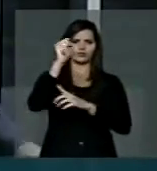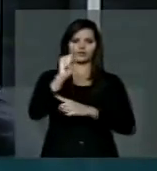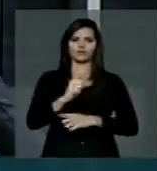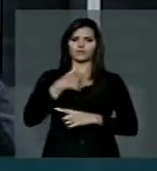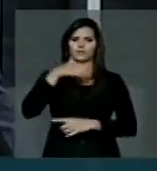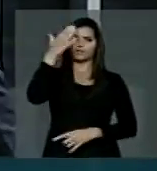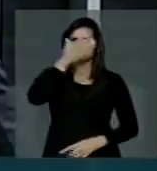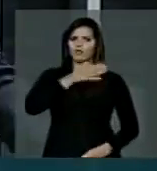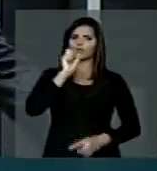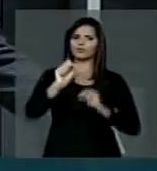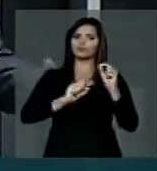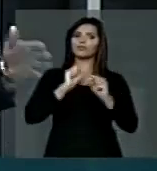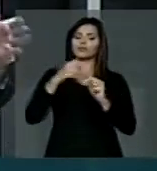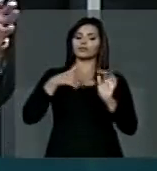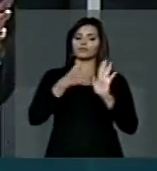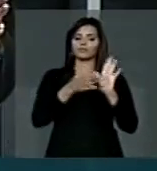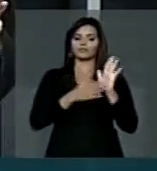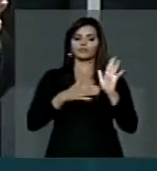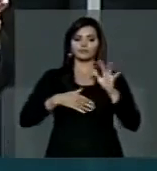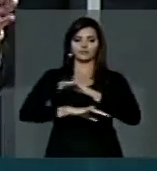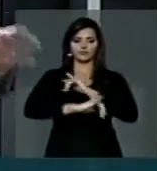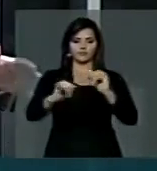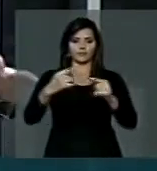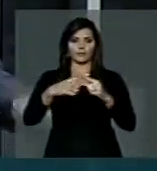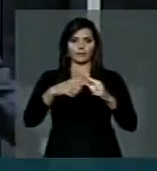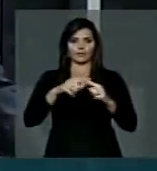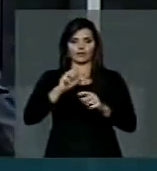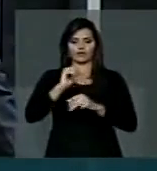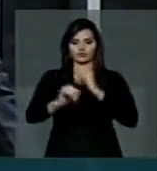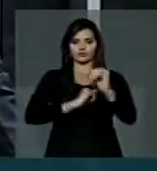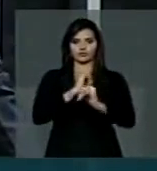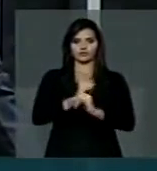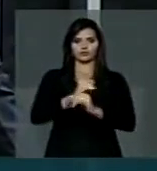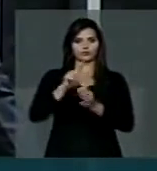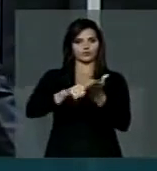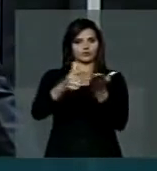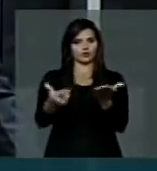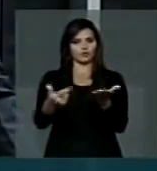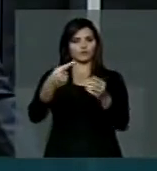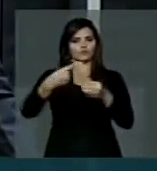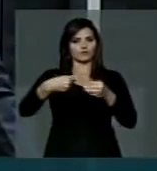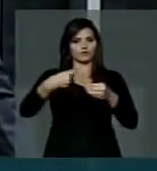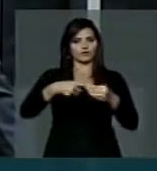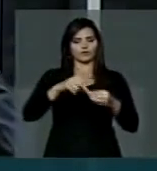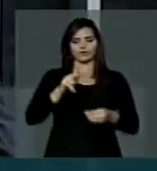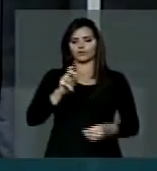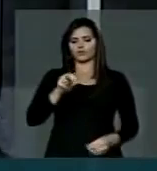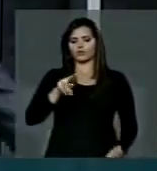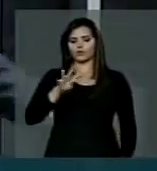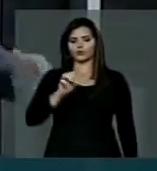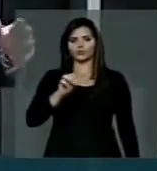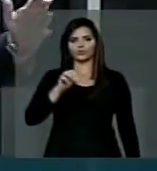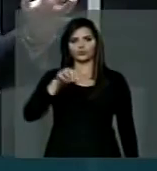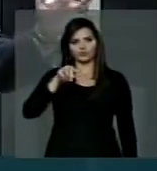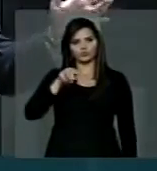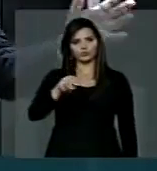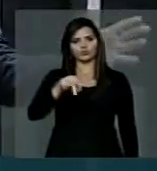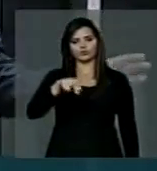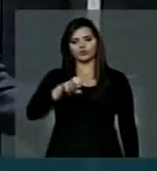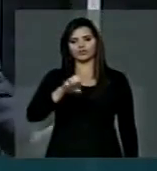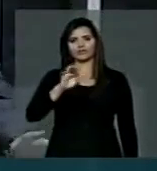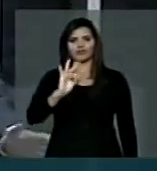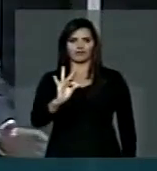podemos ter, numa matéria publicada pelo site do Jornal da Cidade, o Jornal da Cidade, ponto net, um dos jornais